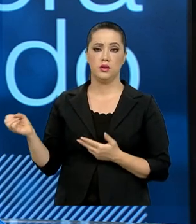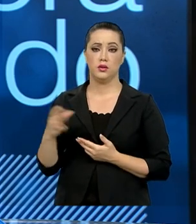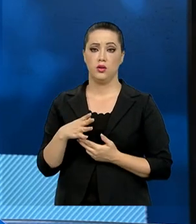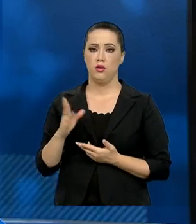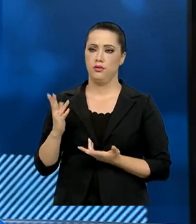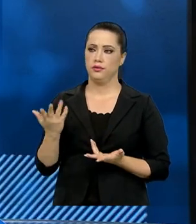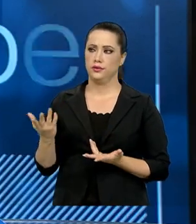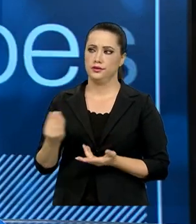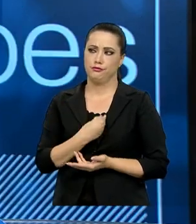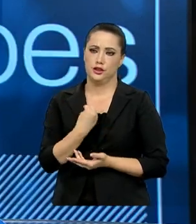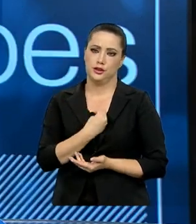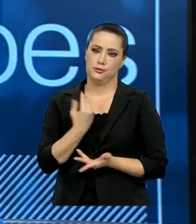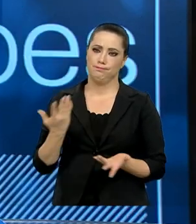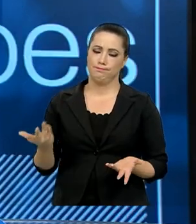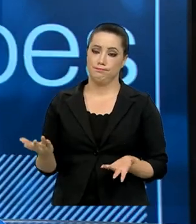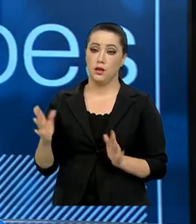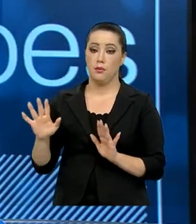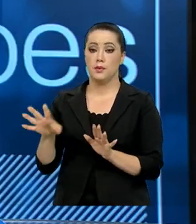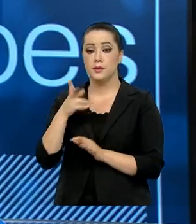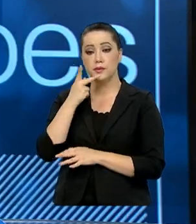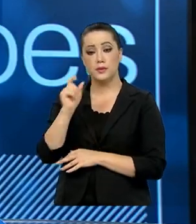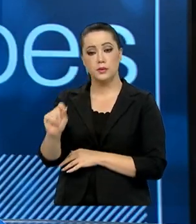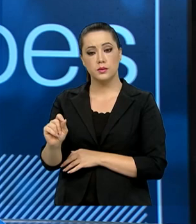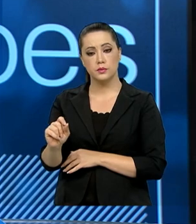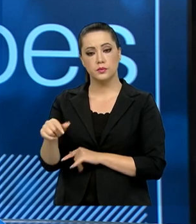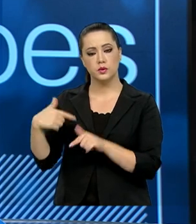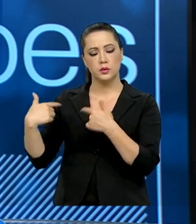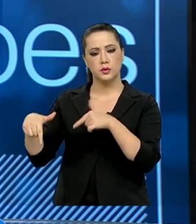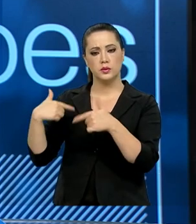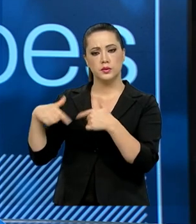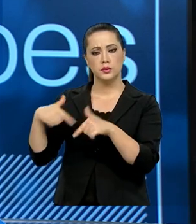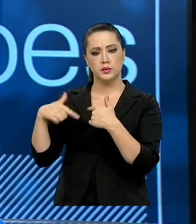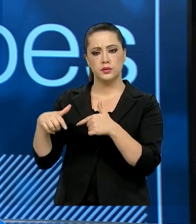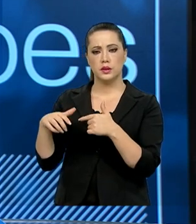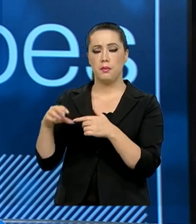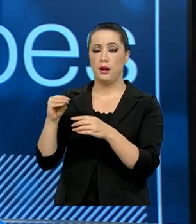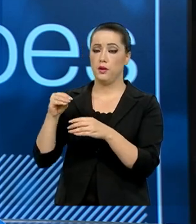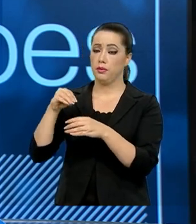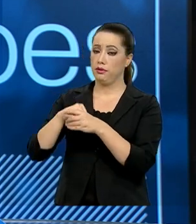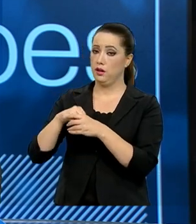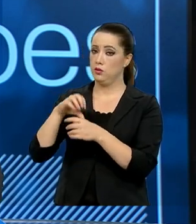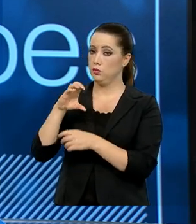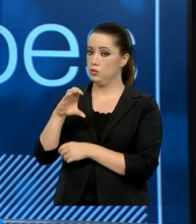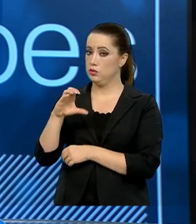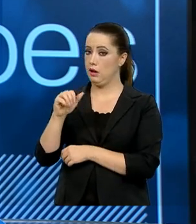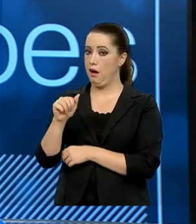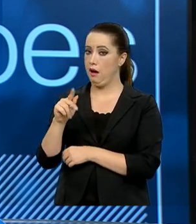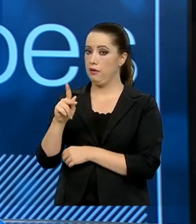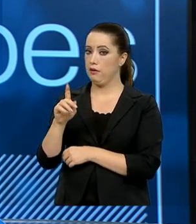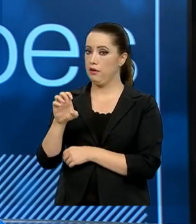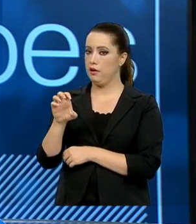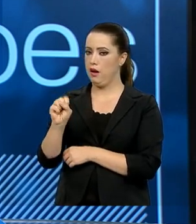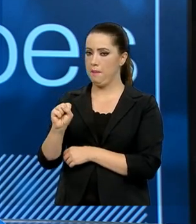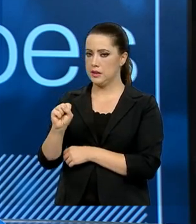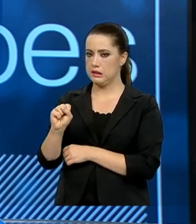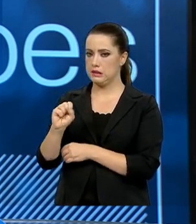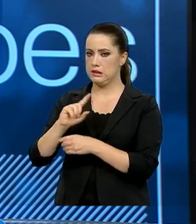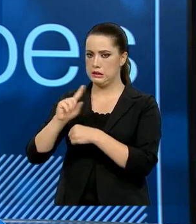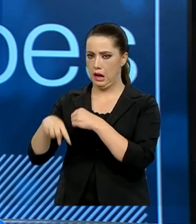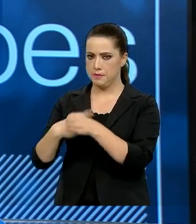realidade. Mas eu diria o seguinte, que o trabalho na CAPES, ele praticamente continuou sem